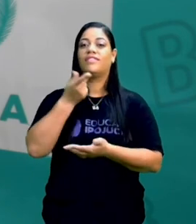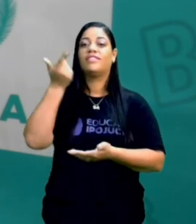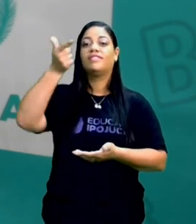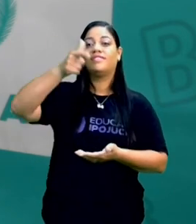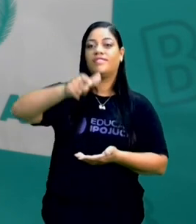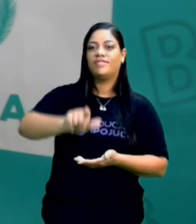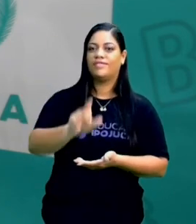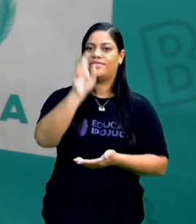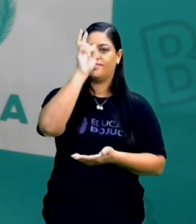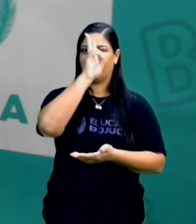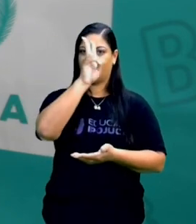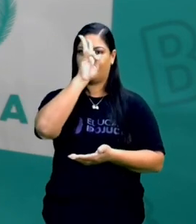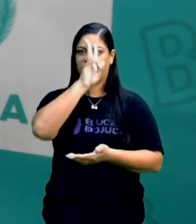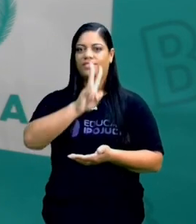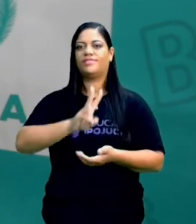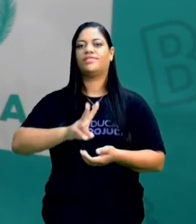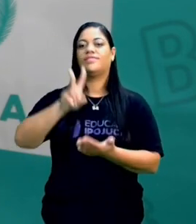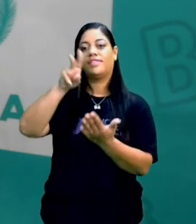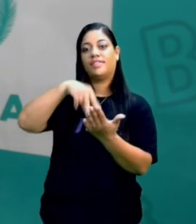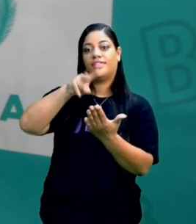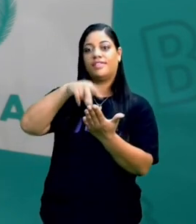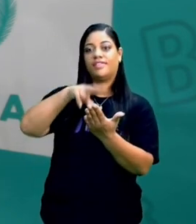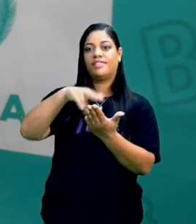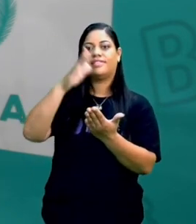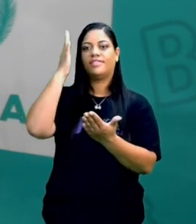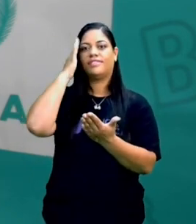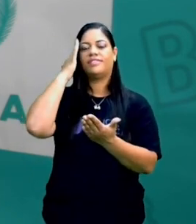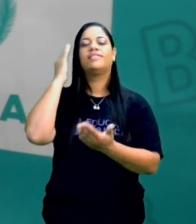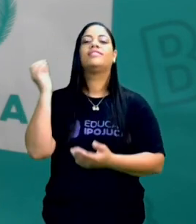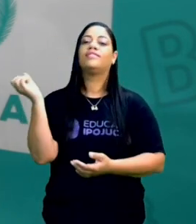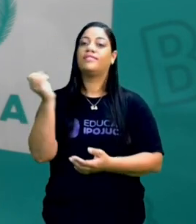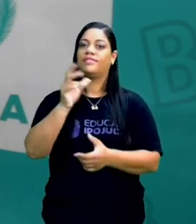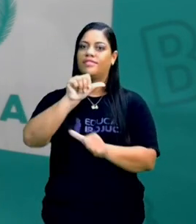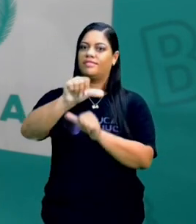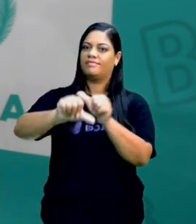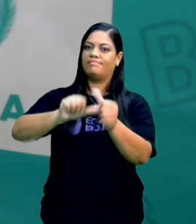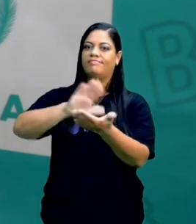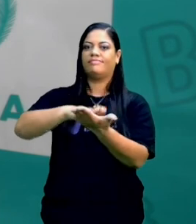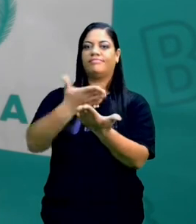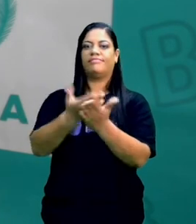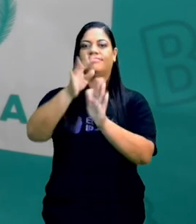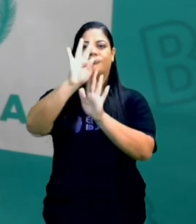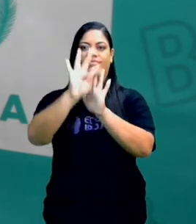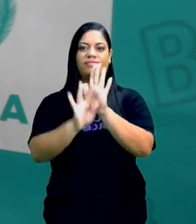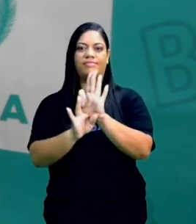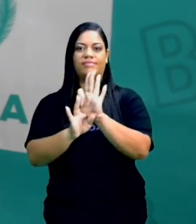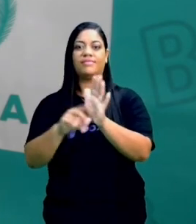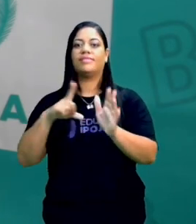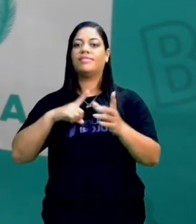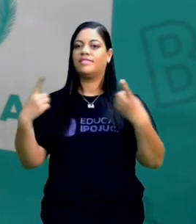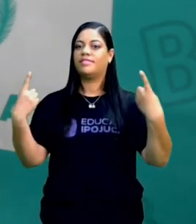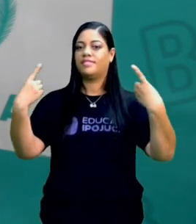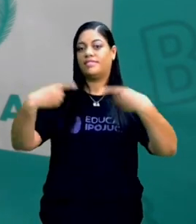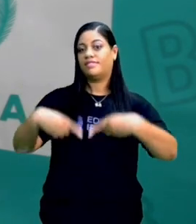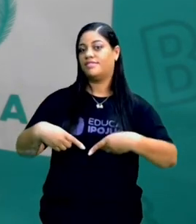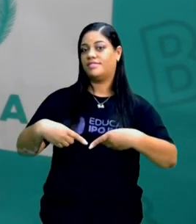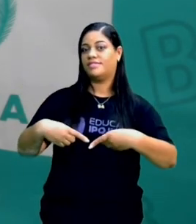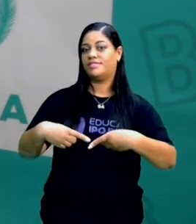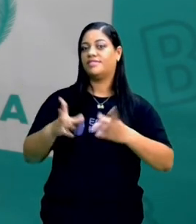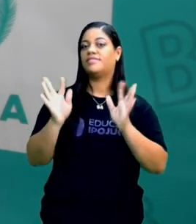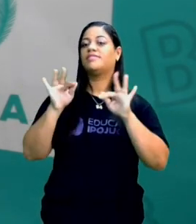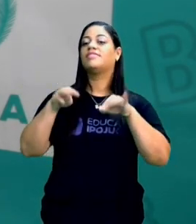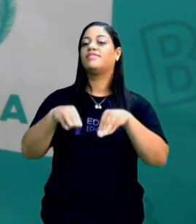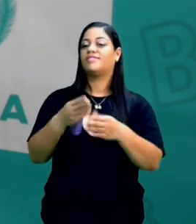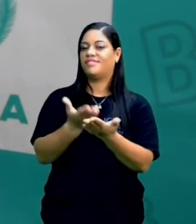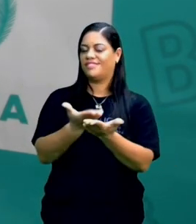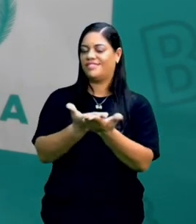vai contar de novo, vai ler para ter um novo olhar sobre aquele texto. Temos o nosso desafio. Chegamos